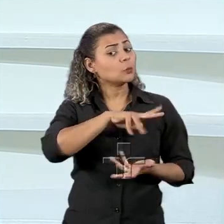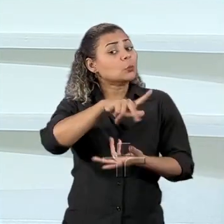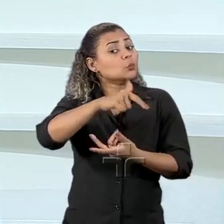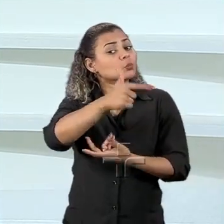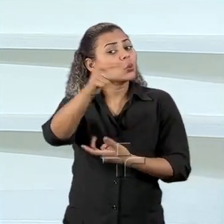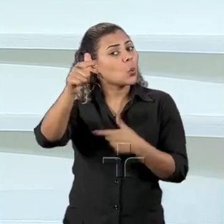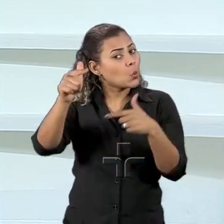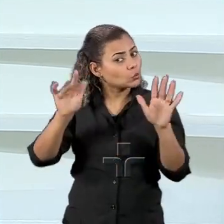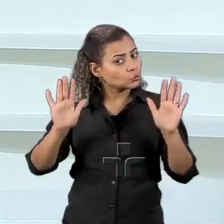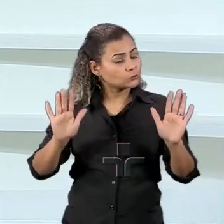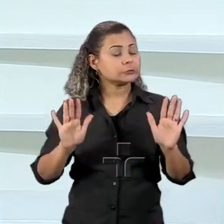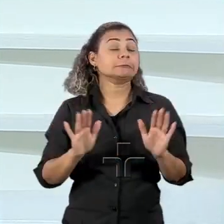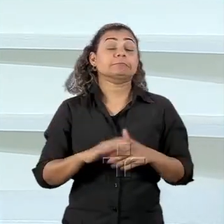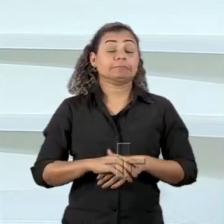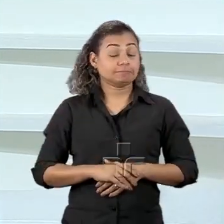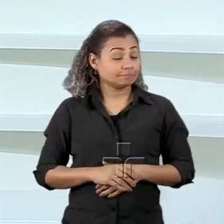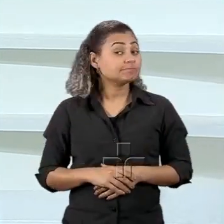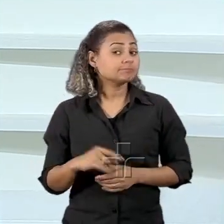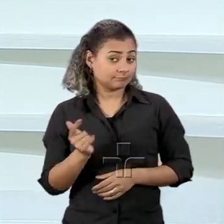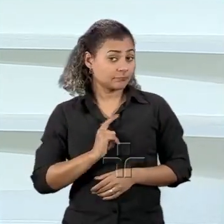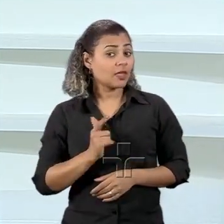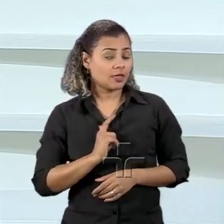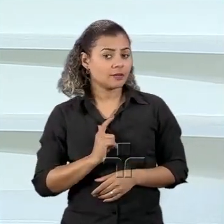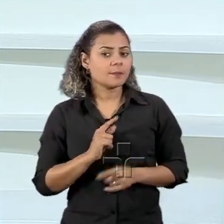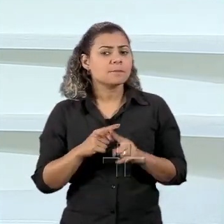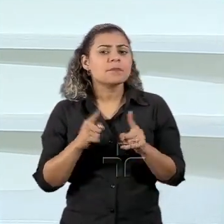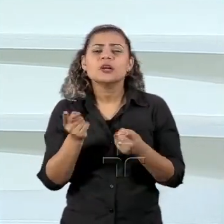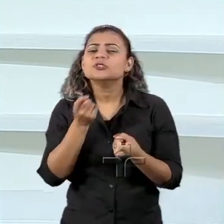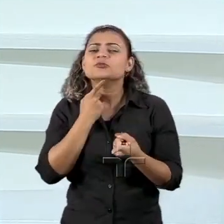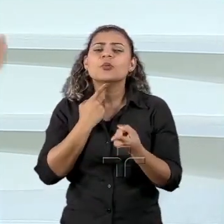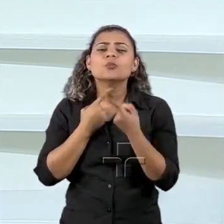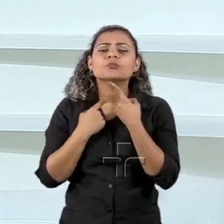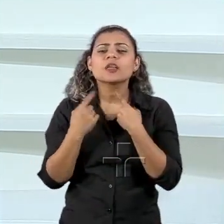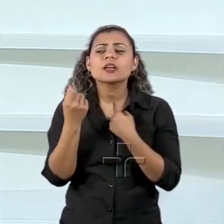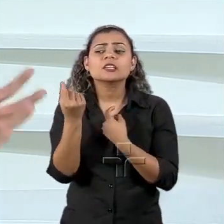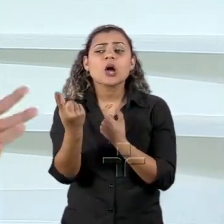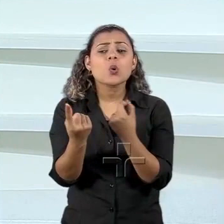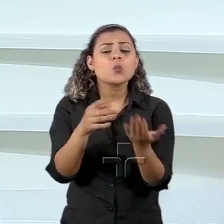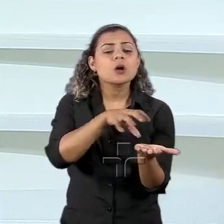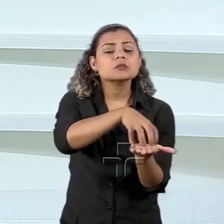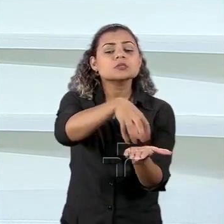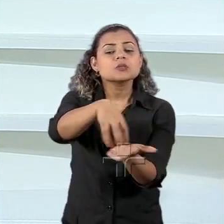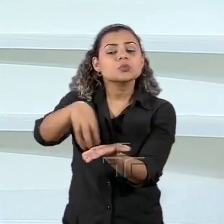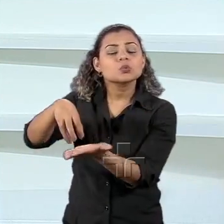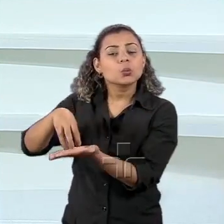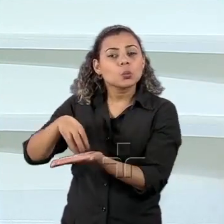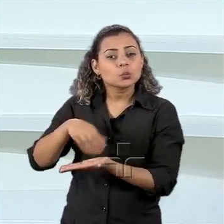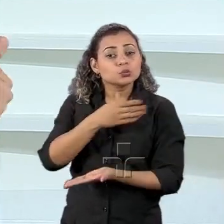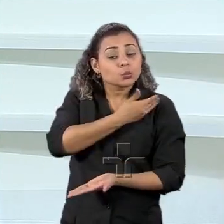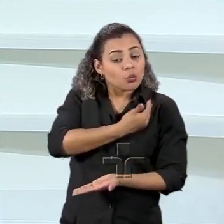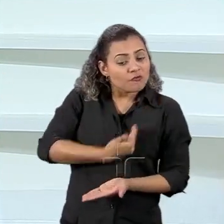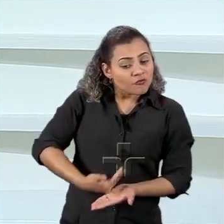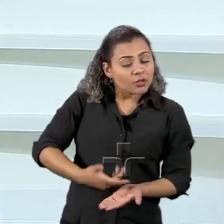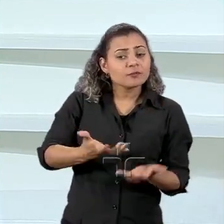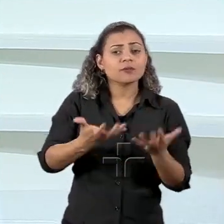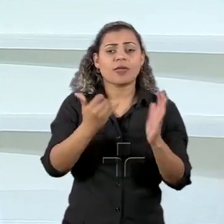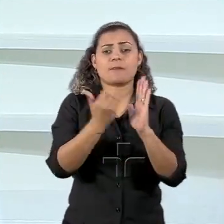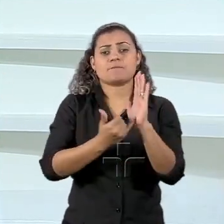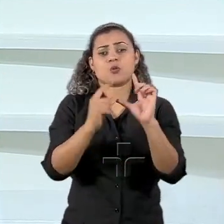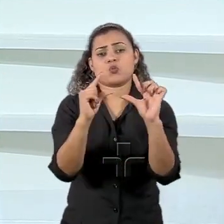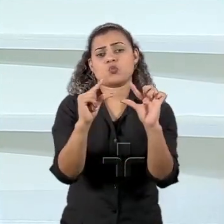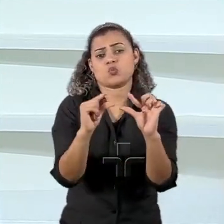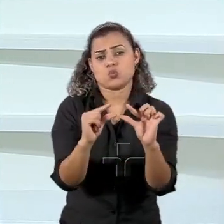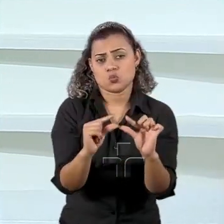Existe um desejo, um anseio de alguns setores da sociedade, governo de se reduzir esse